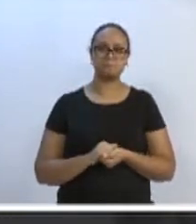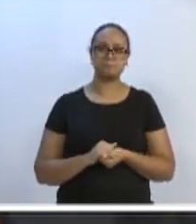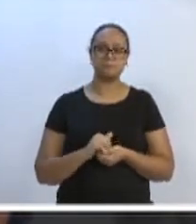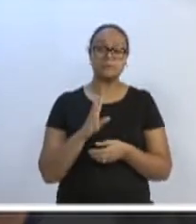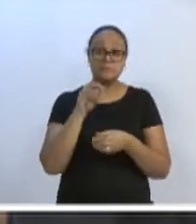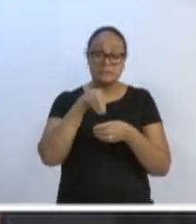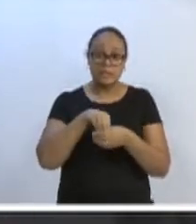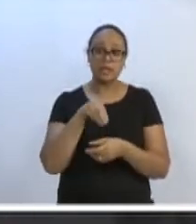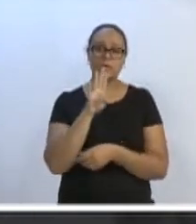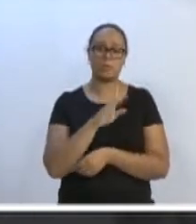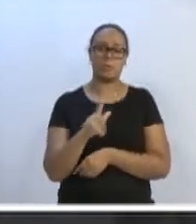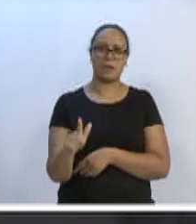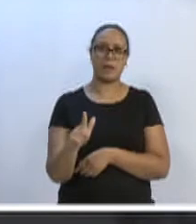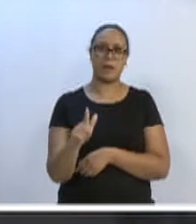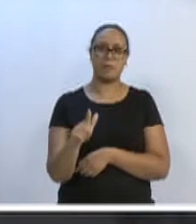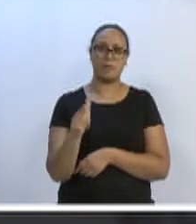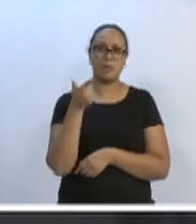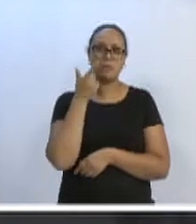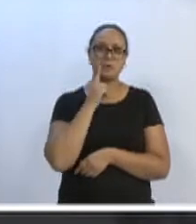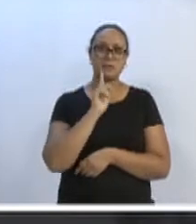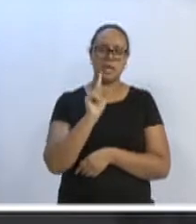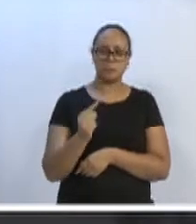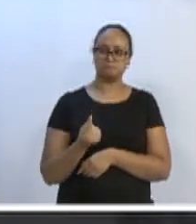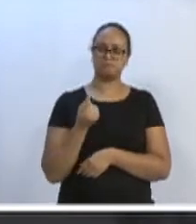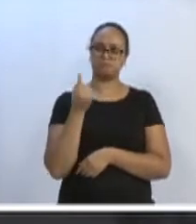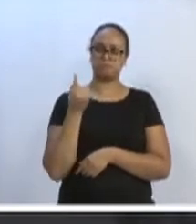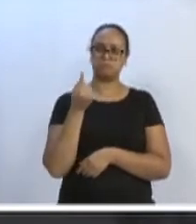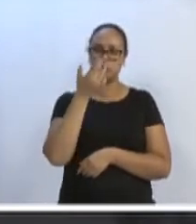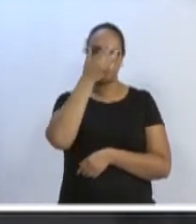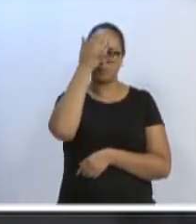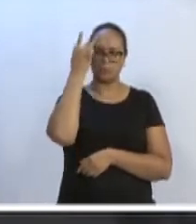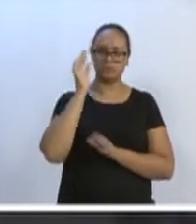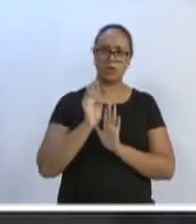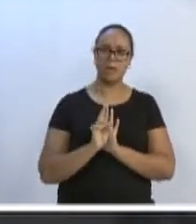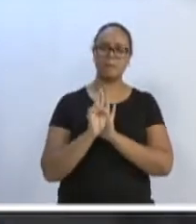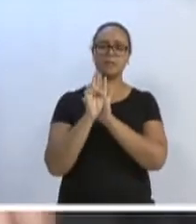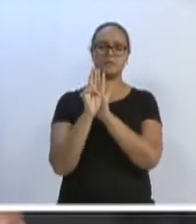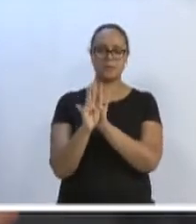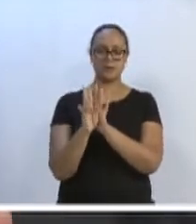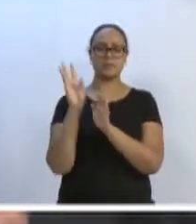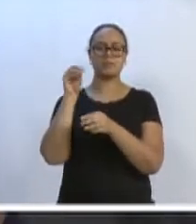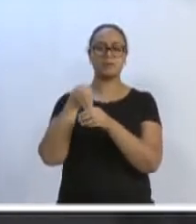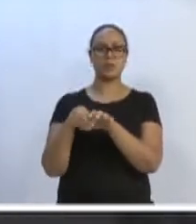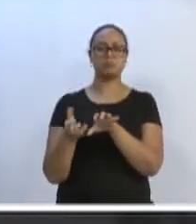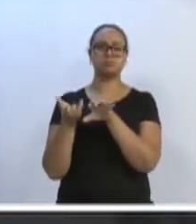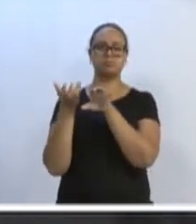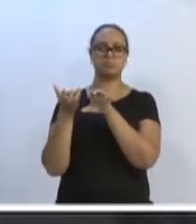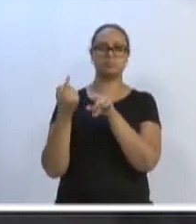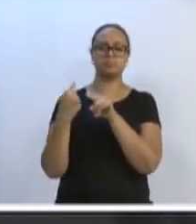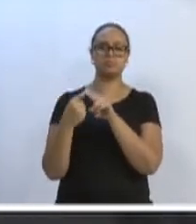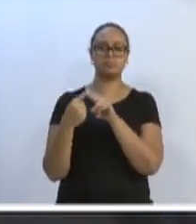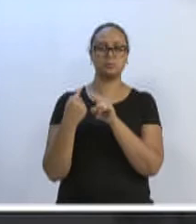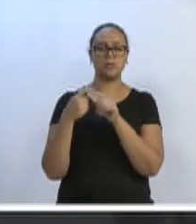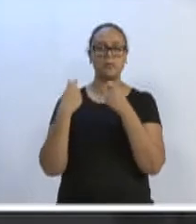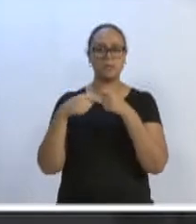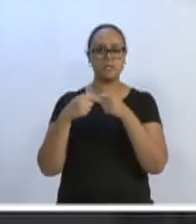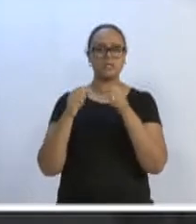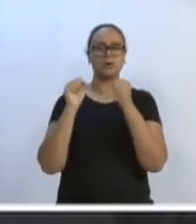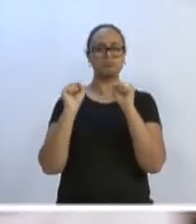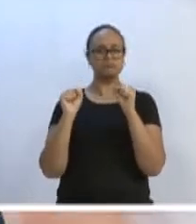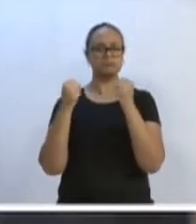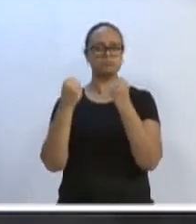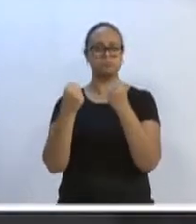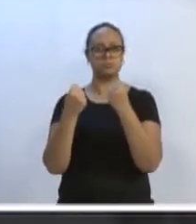da nossa cidade, para dentro da nossa região, a possibilidade de termos, sim, os representantes aqui, para defender essas bandeiras, tanto da